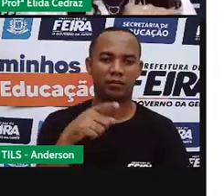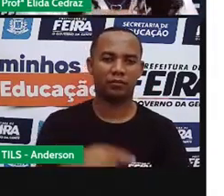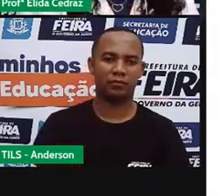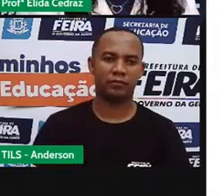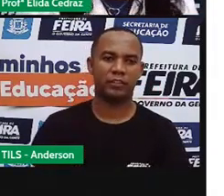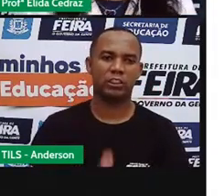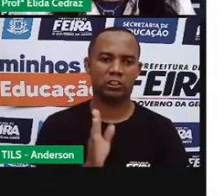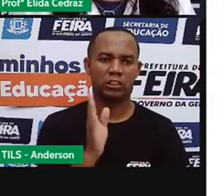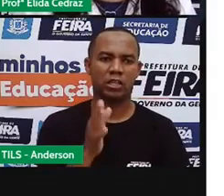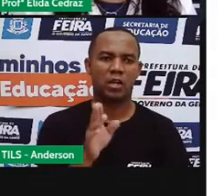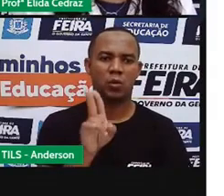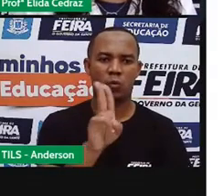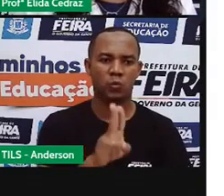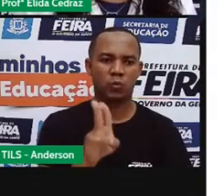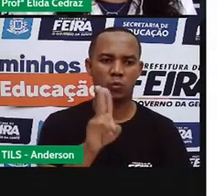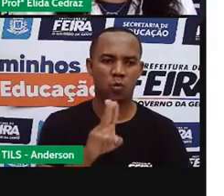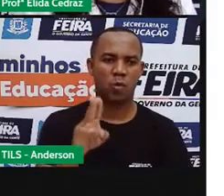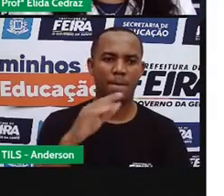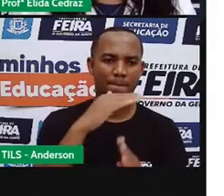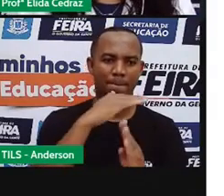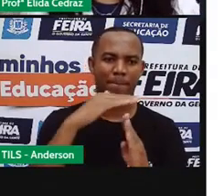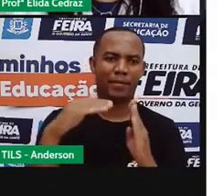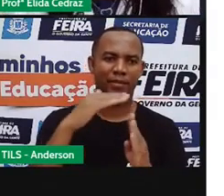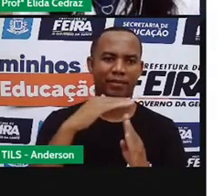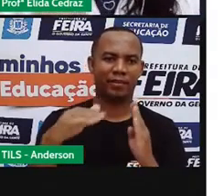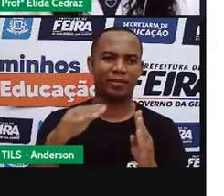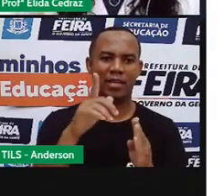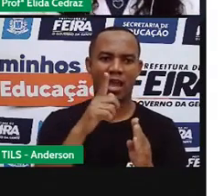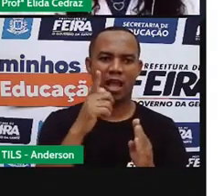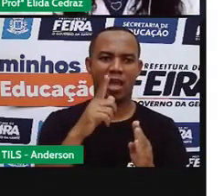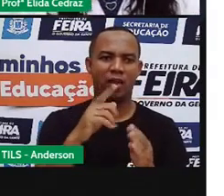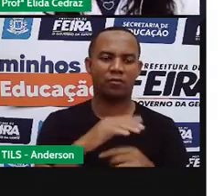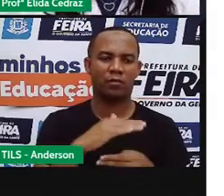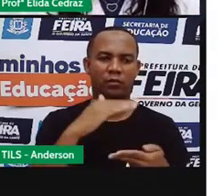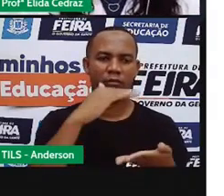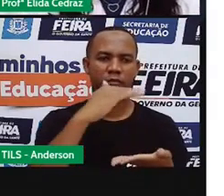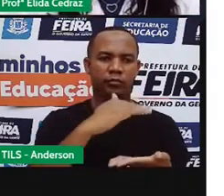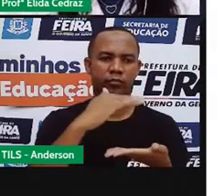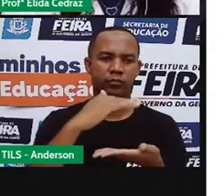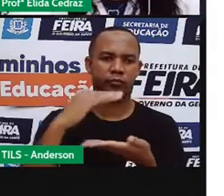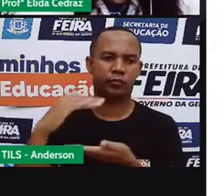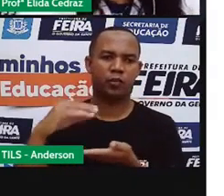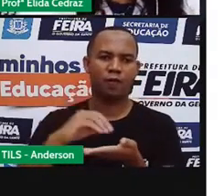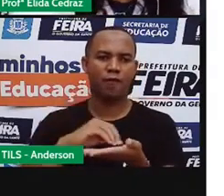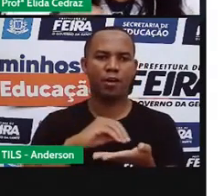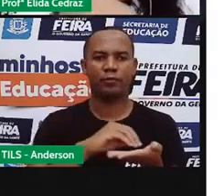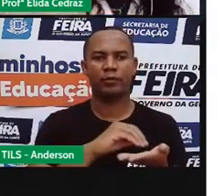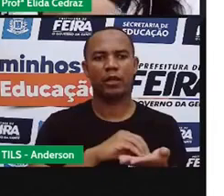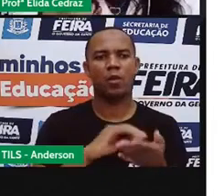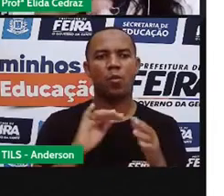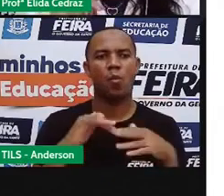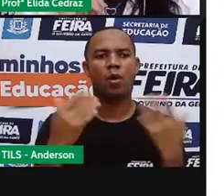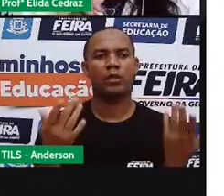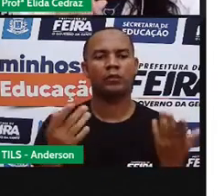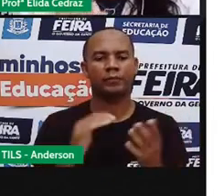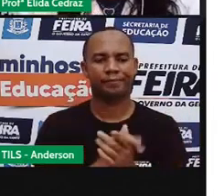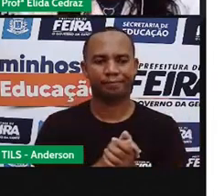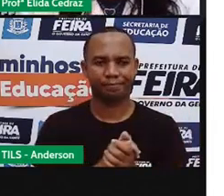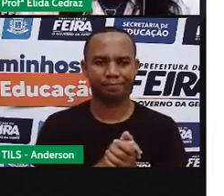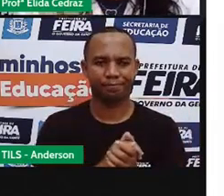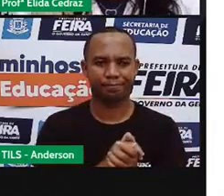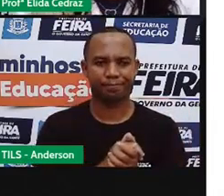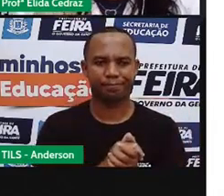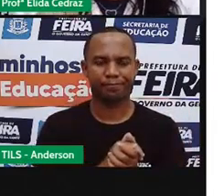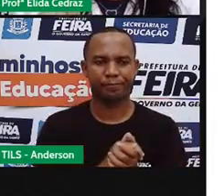usou metade da água do garrafão. Quantas garrafas ainda faltam pra Elza terminar de esvaziar o